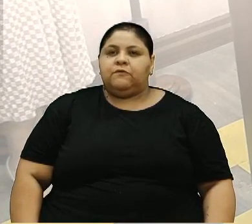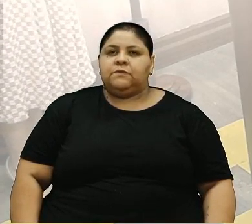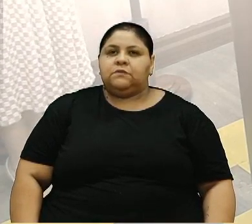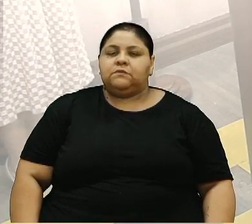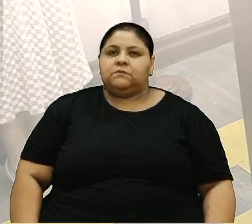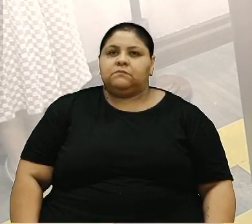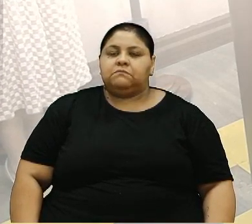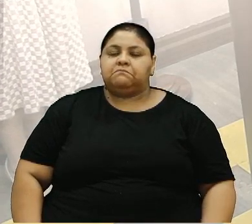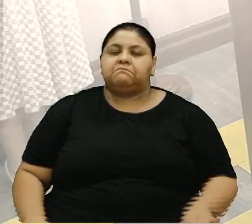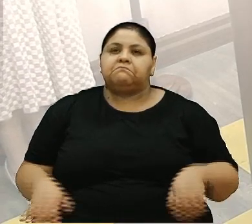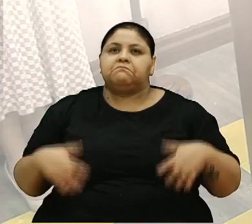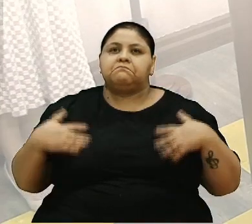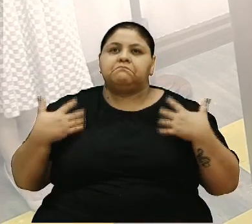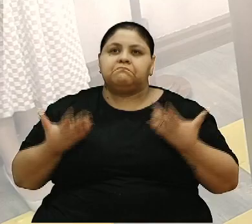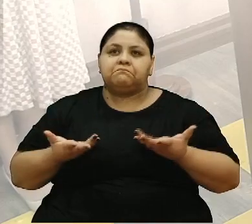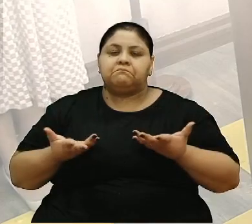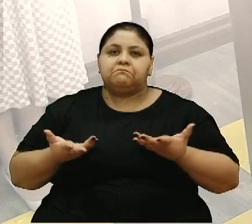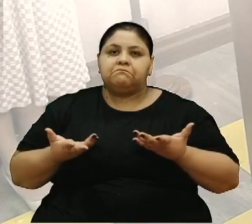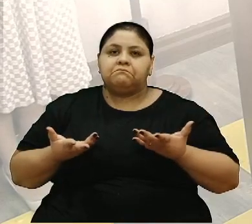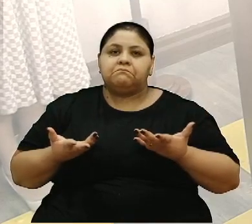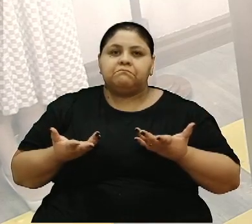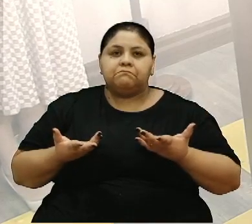Bom, aí.